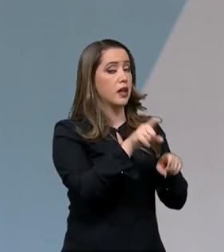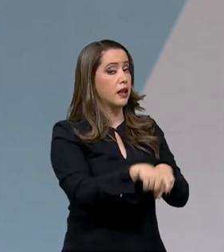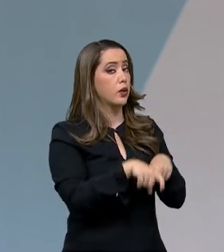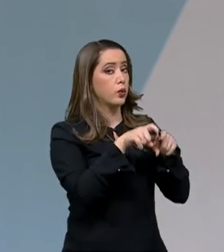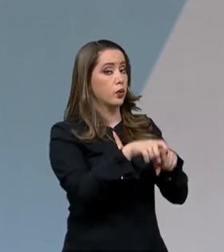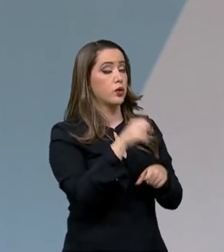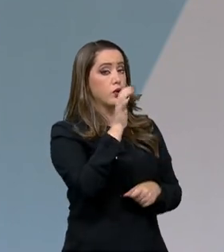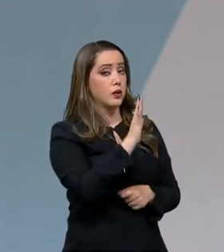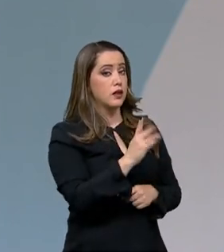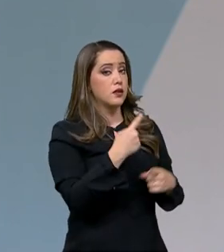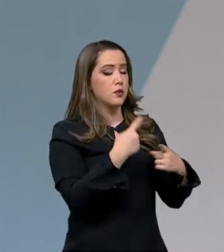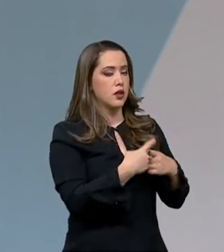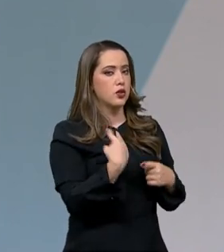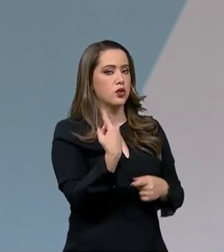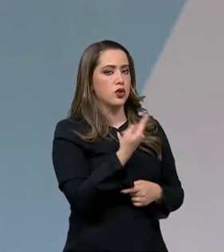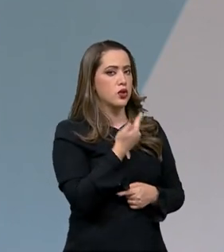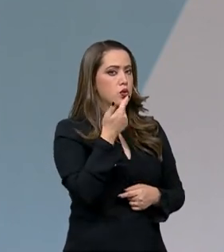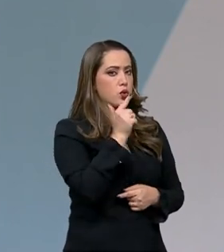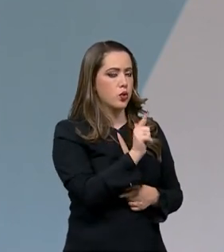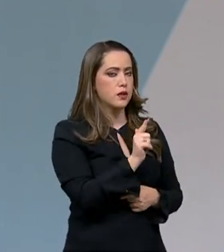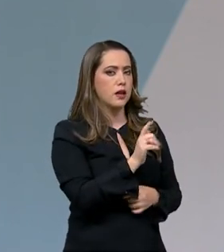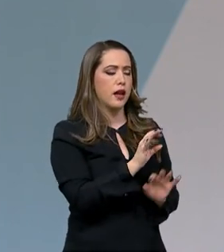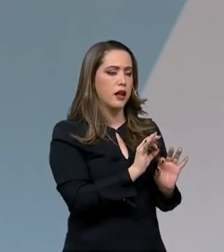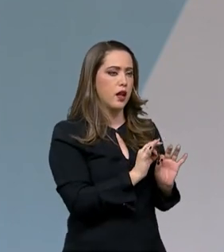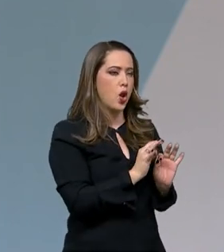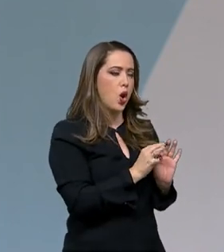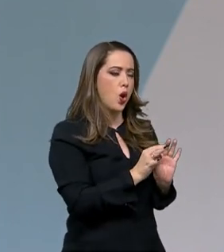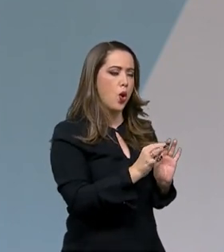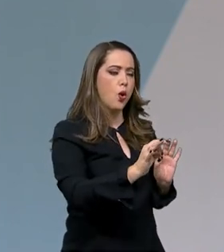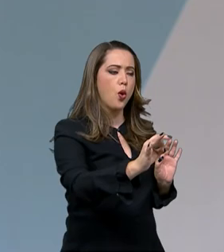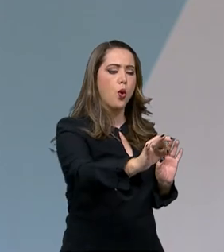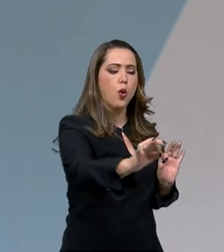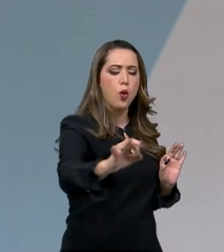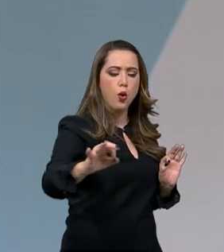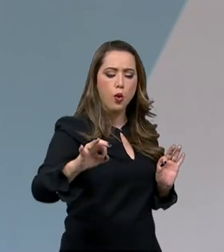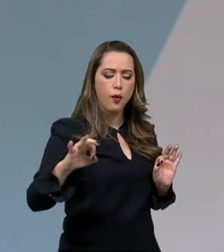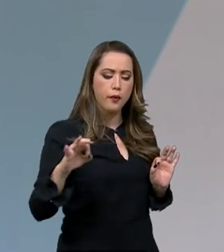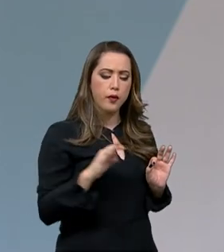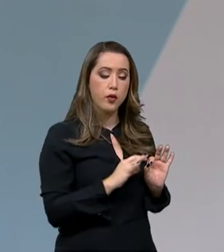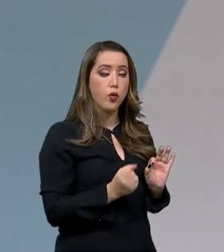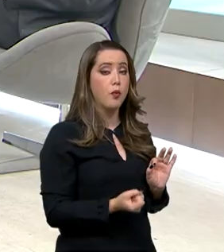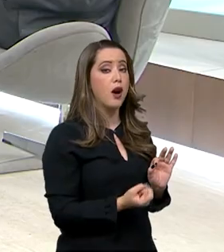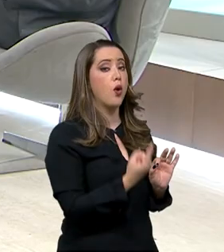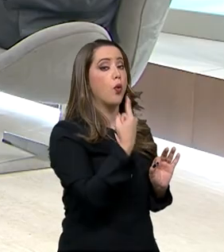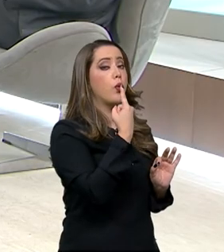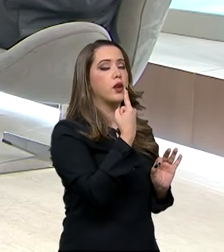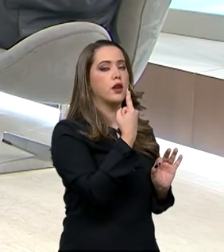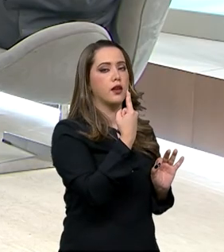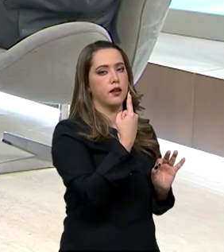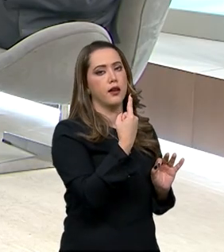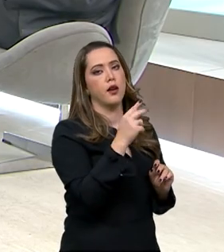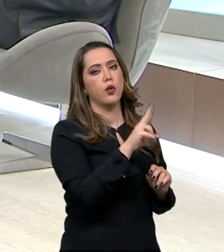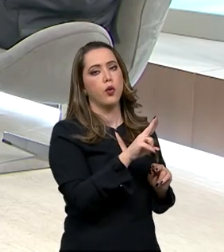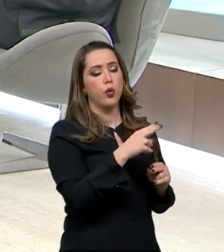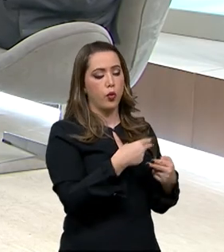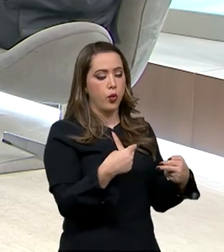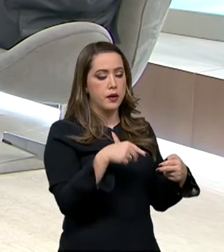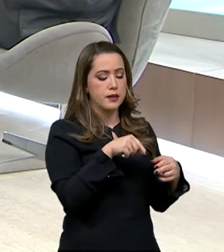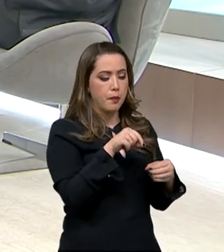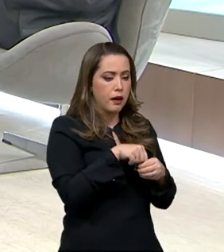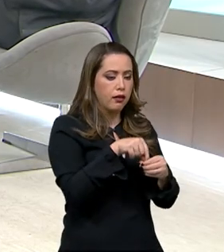Grandes extensões com monocultura. Como é que está a cabeça do grande produtor hoje? Ele está aberto a essa novidade?